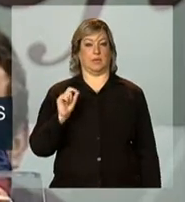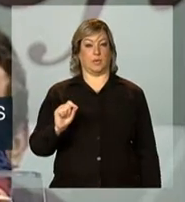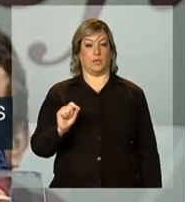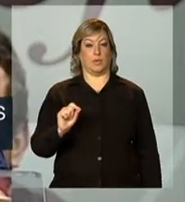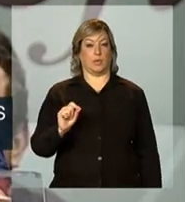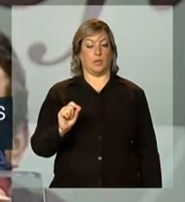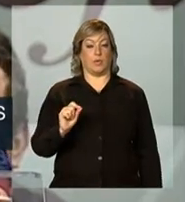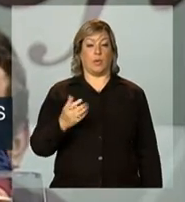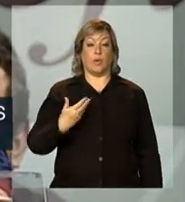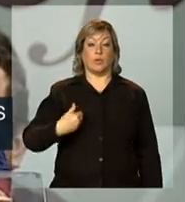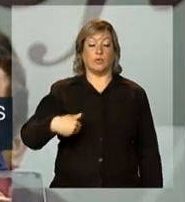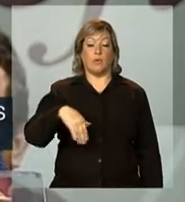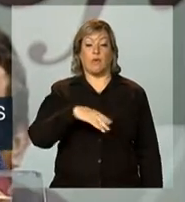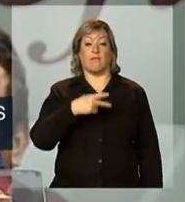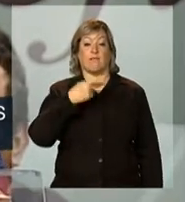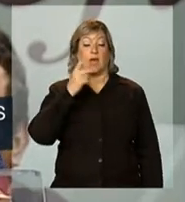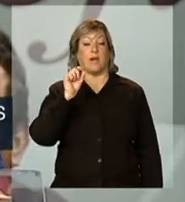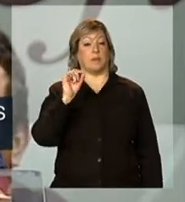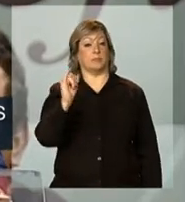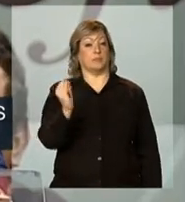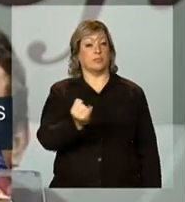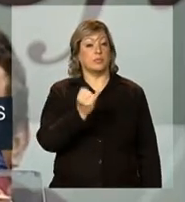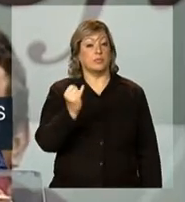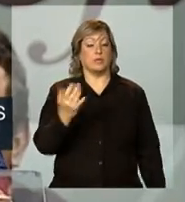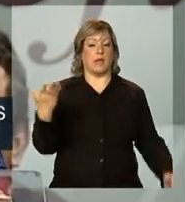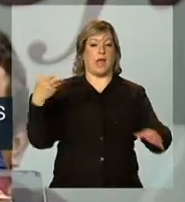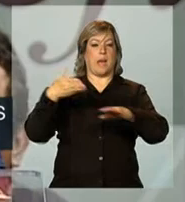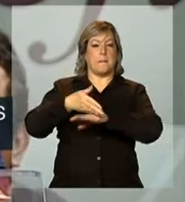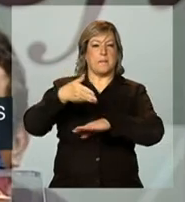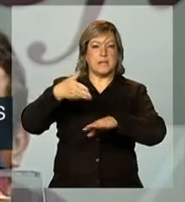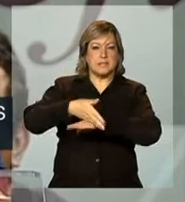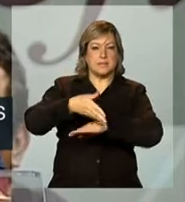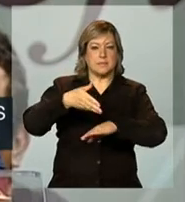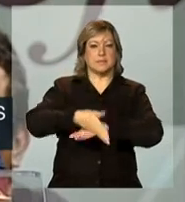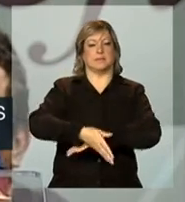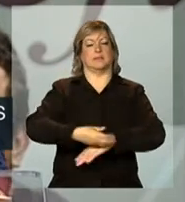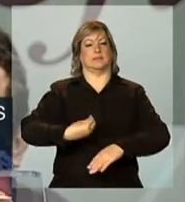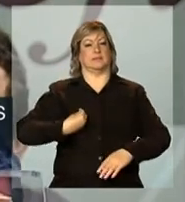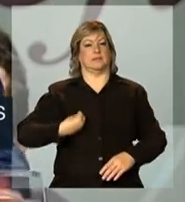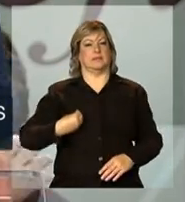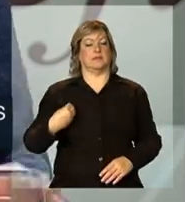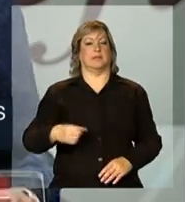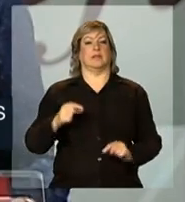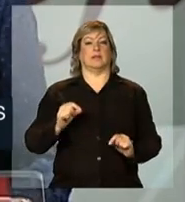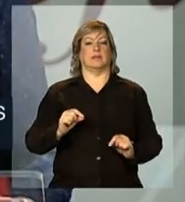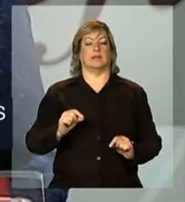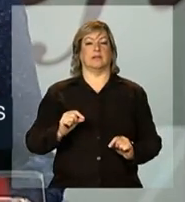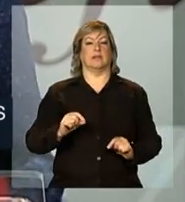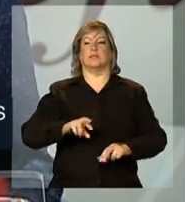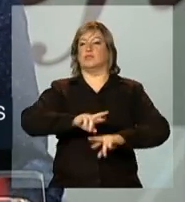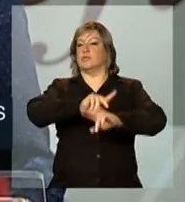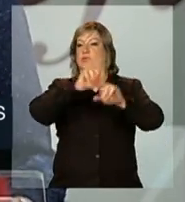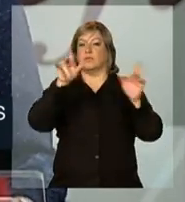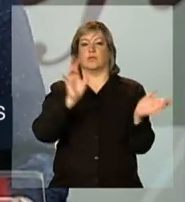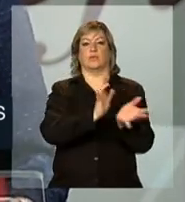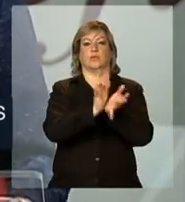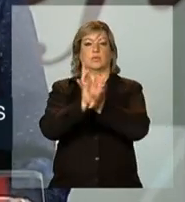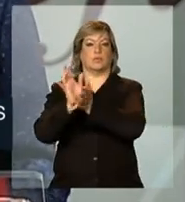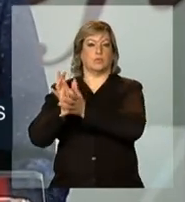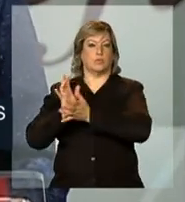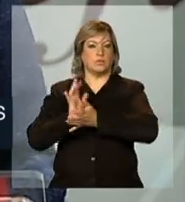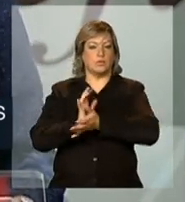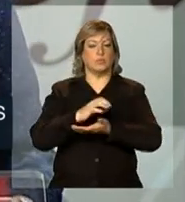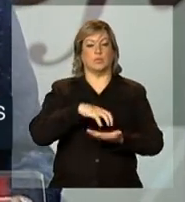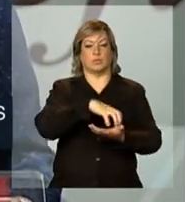gente enfatizar a importância da participação dos diferentes segmentos do nosso país